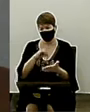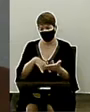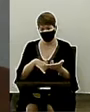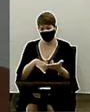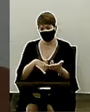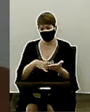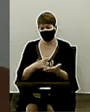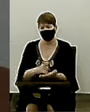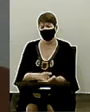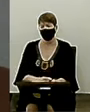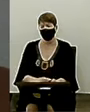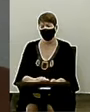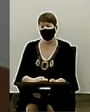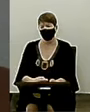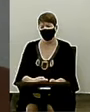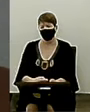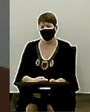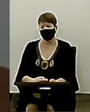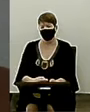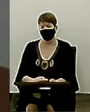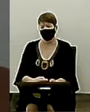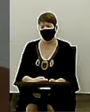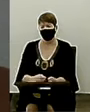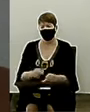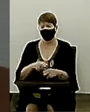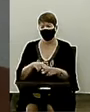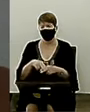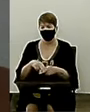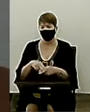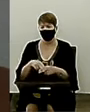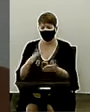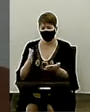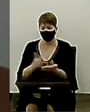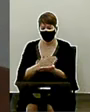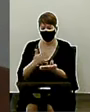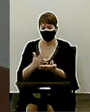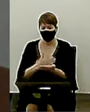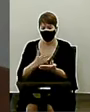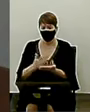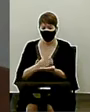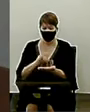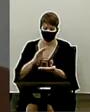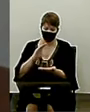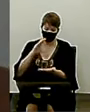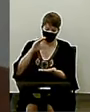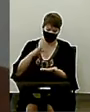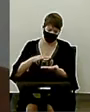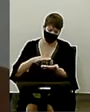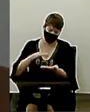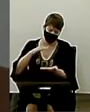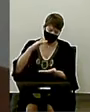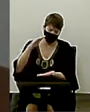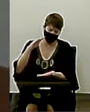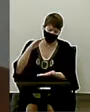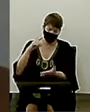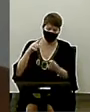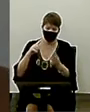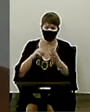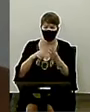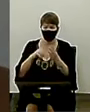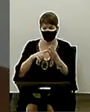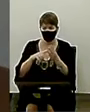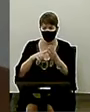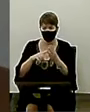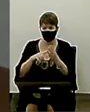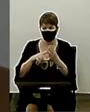eu publiquei assim mesmo. Por isso que o livro foi ficando grosso, ficando grosso, ficou do tamanho que ele está. A terceira parte, eu falo um pouco sobre os